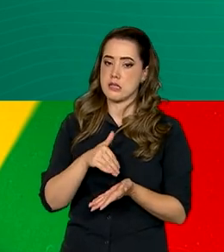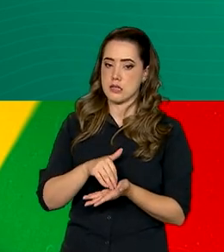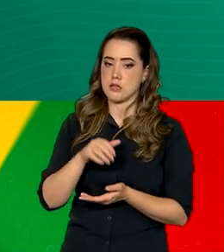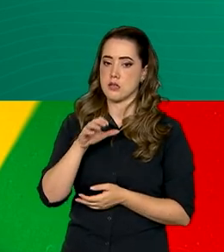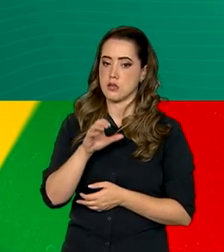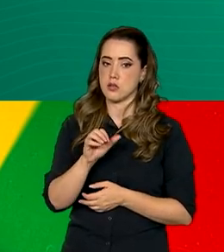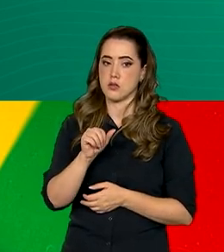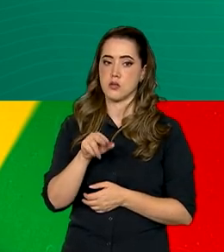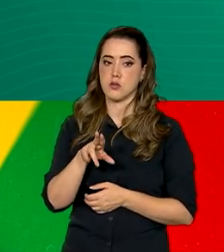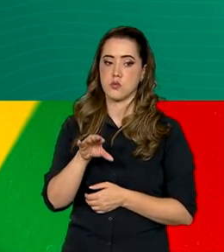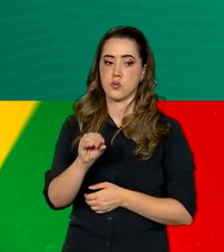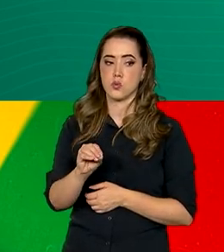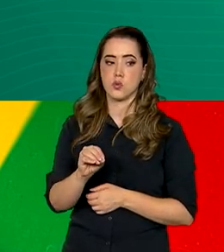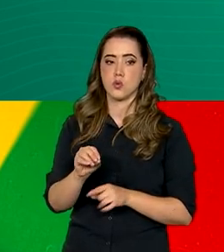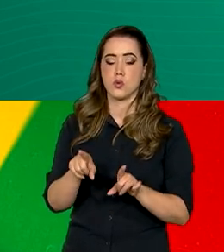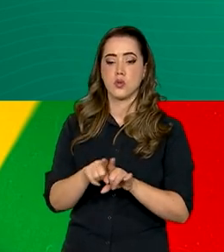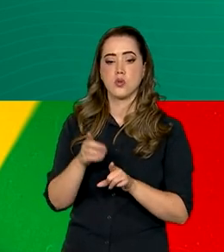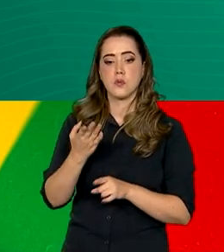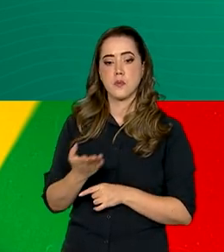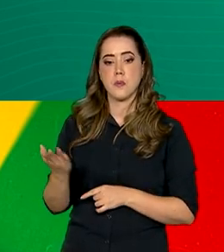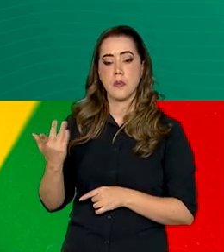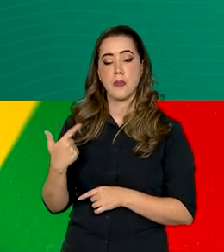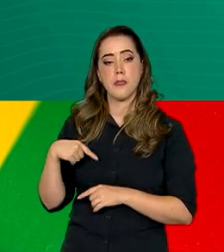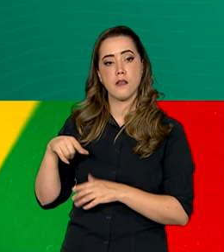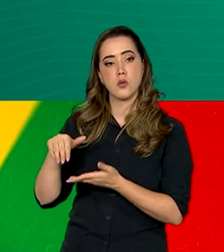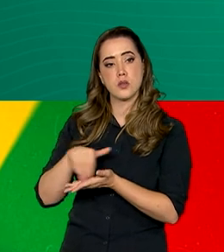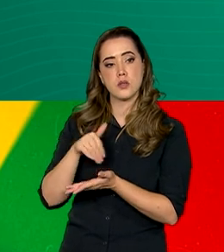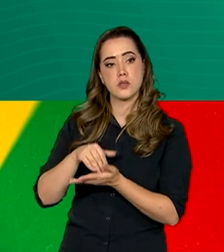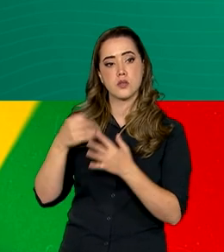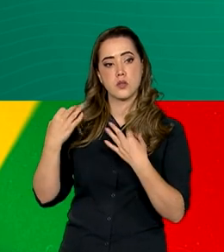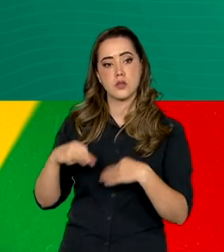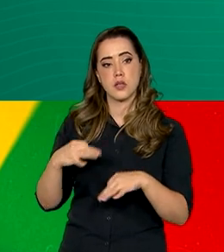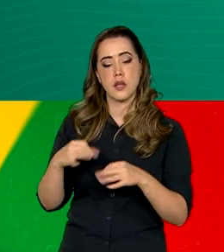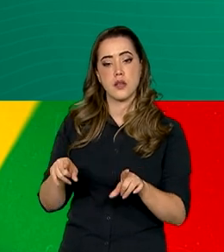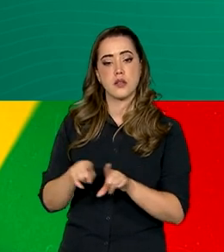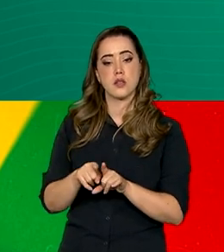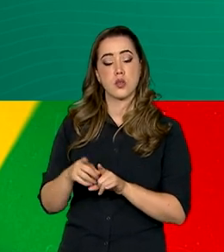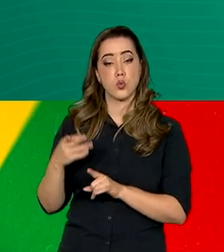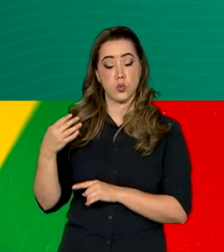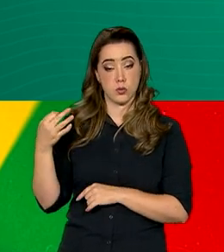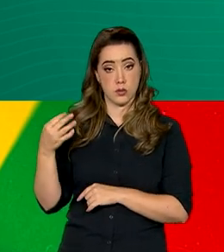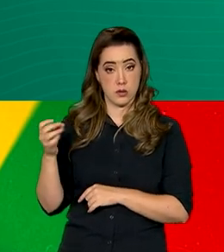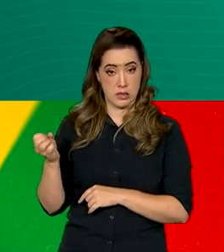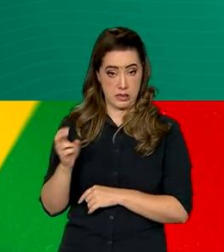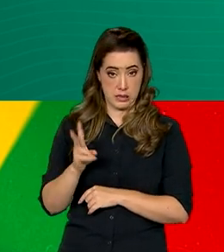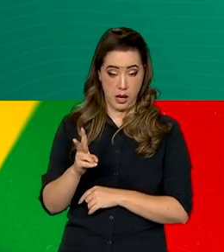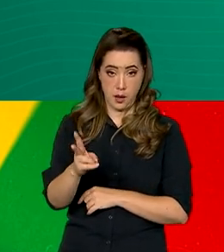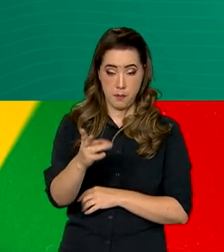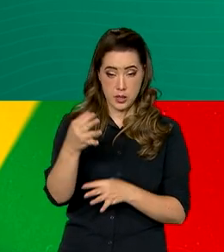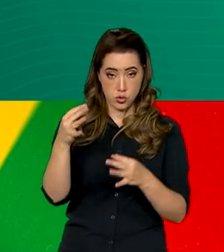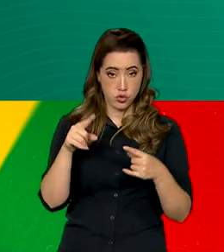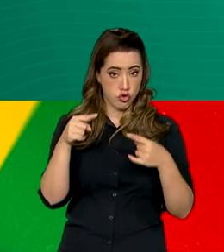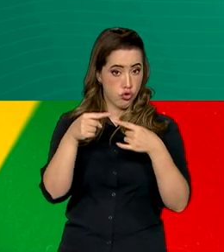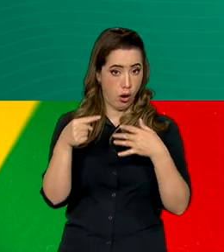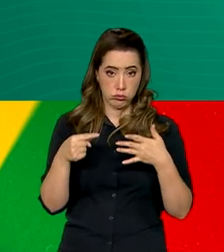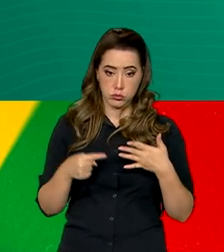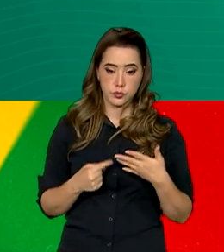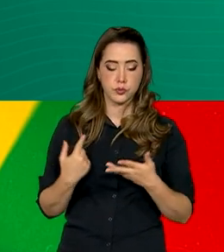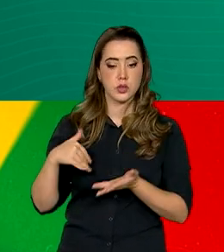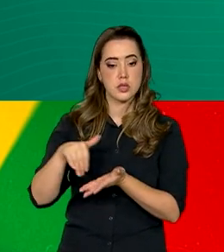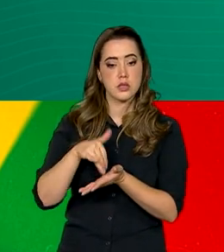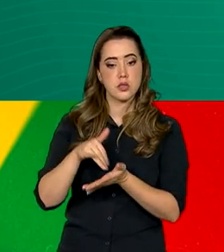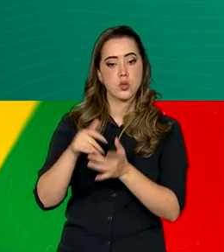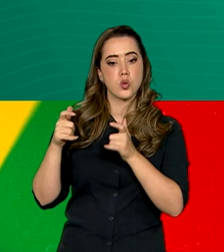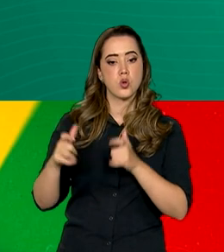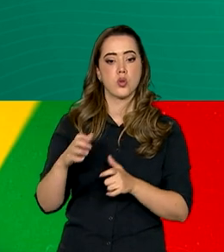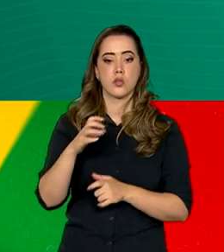estar inscrito no Cadastro Único, com os dados corretos e atualizados. Esse cadastramento é feito nos